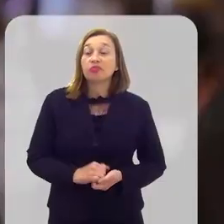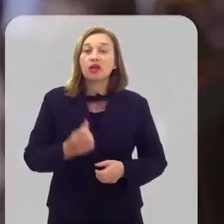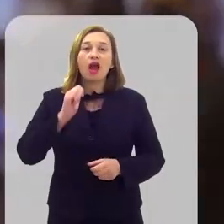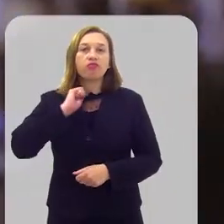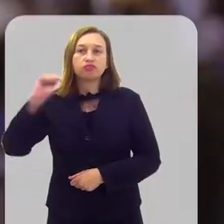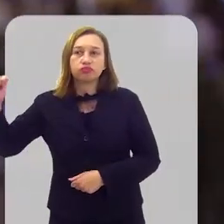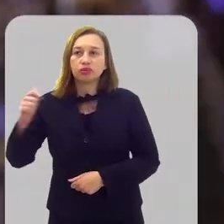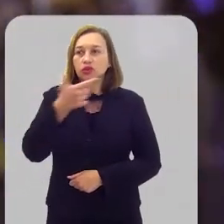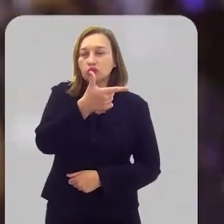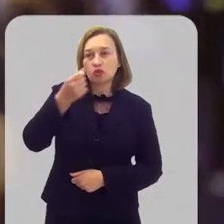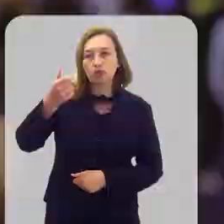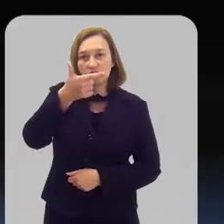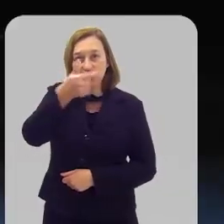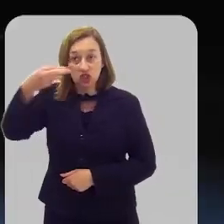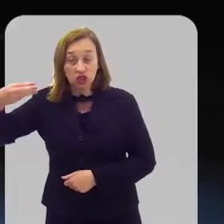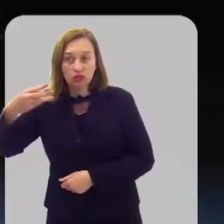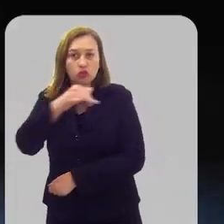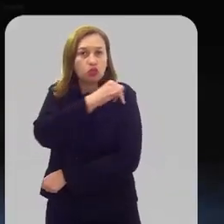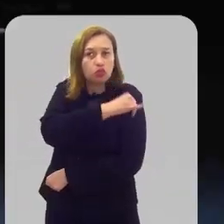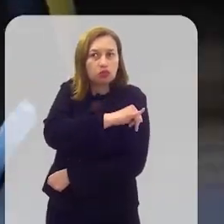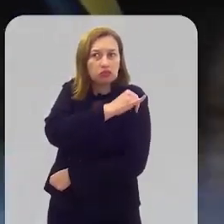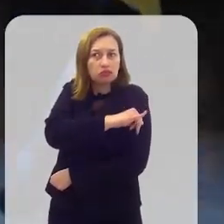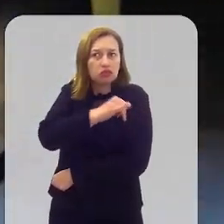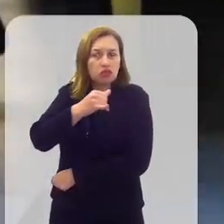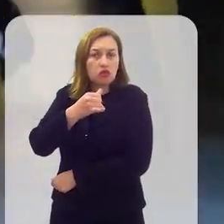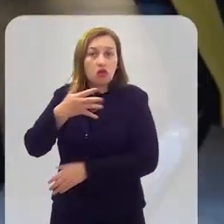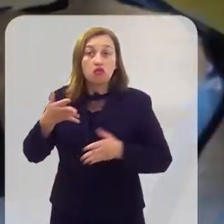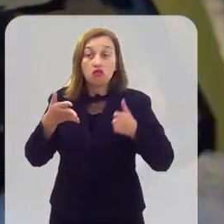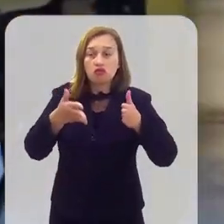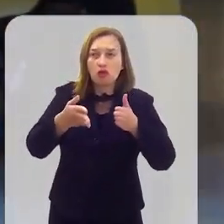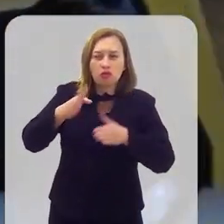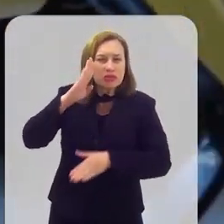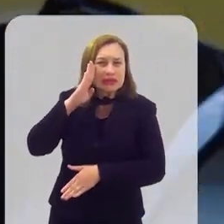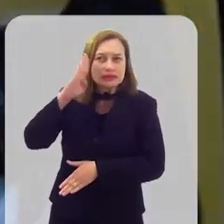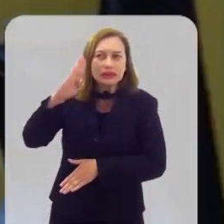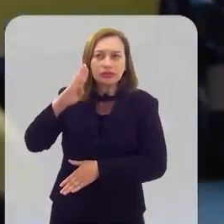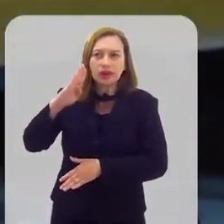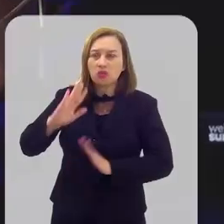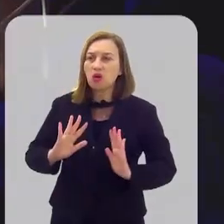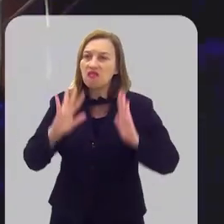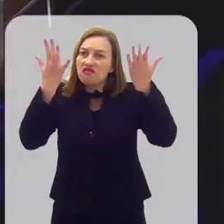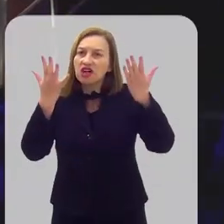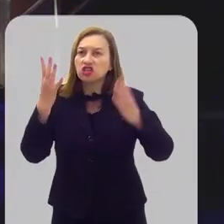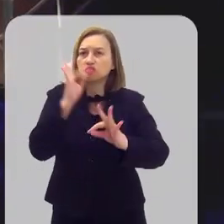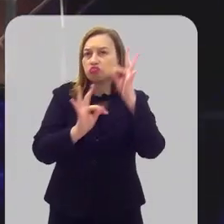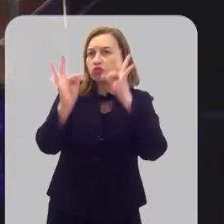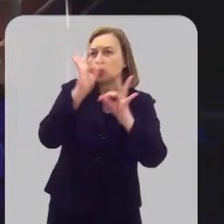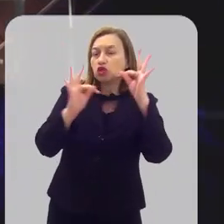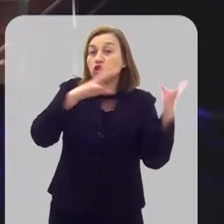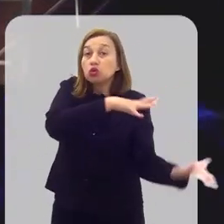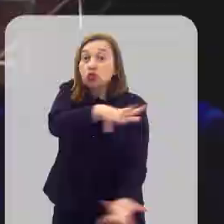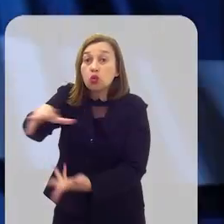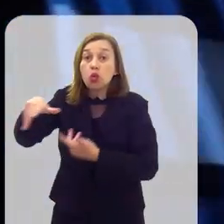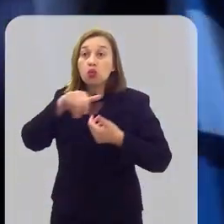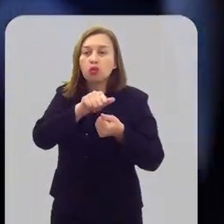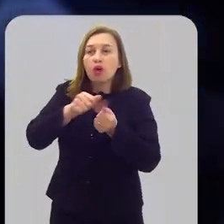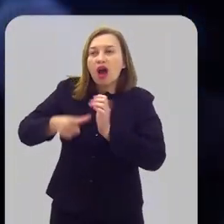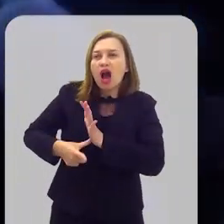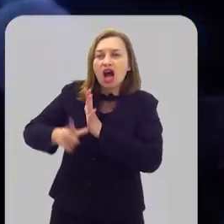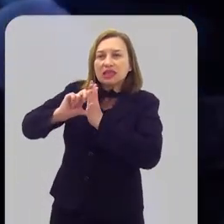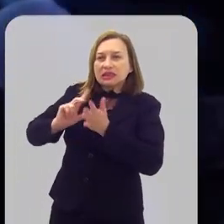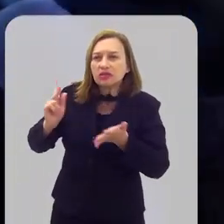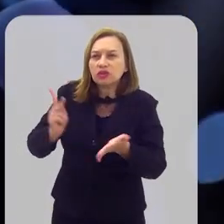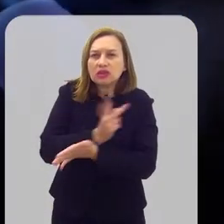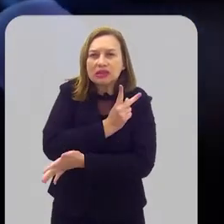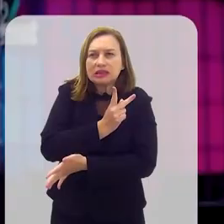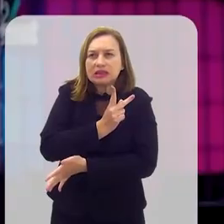Em abril de 2023, o Rio de Janeiro foi sede de um dos maiores eventos de tecnologia do mundo e que